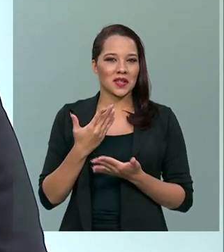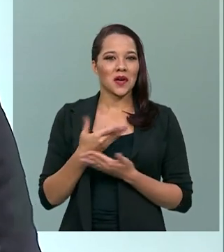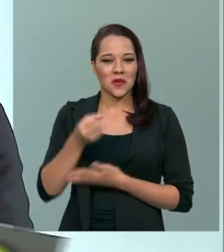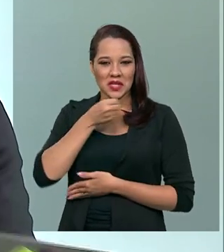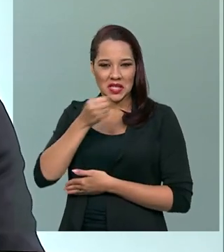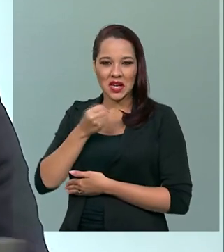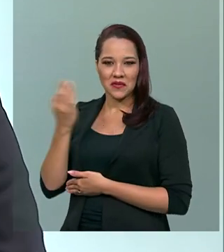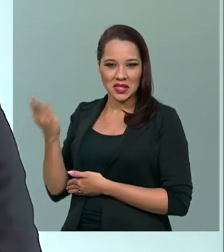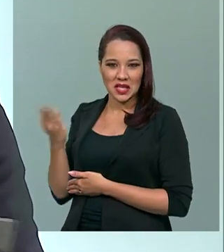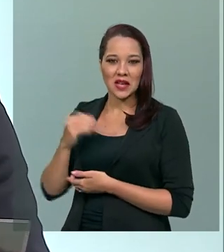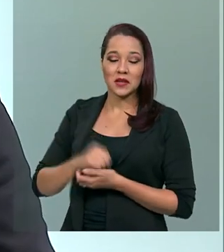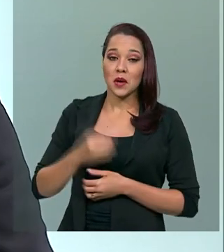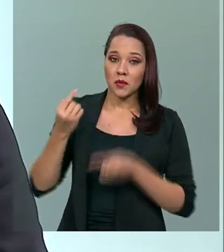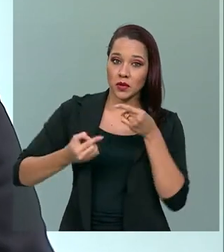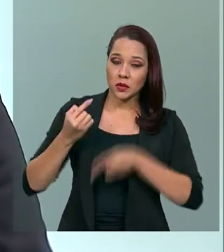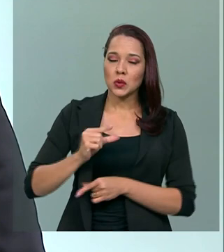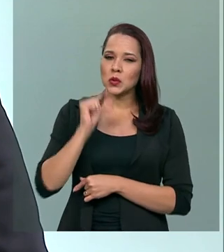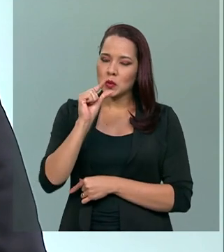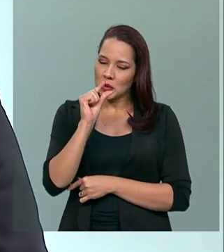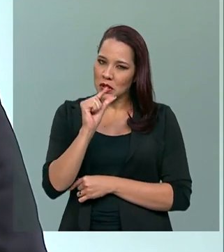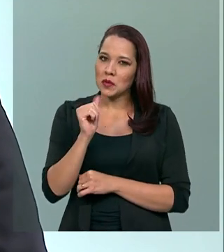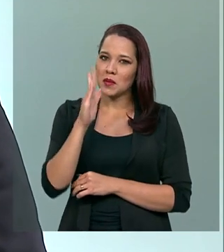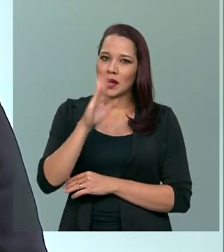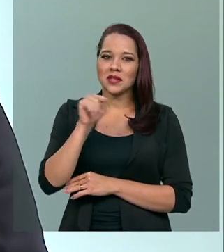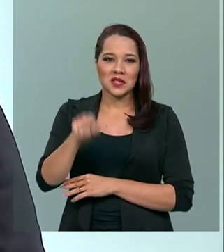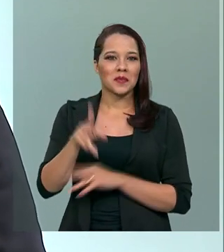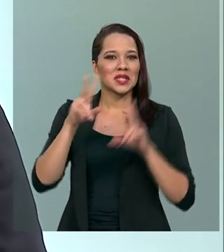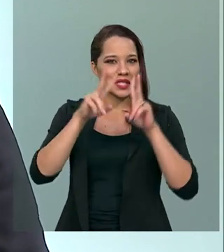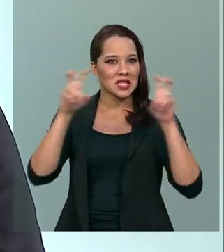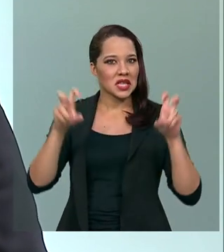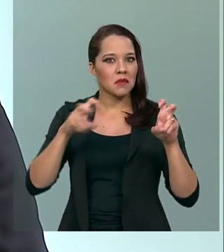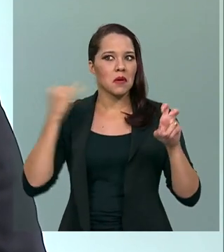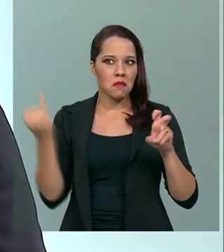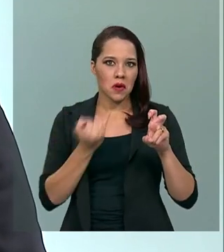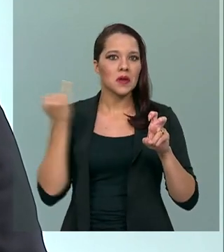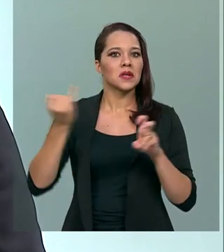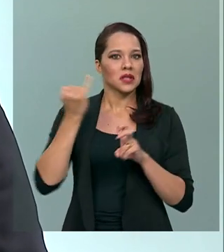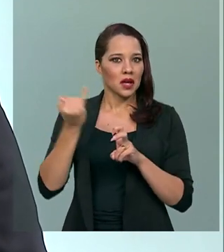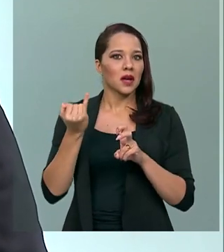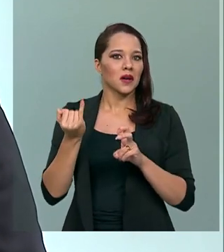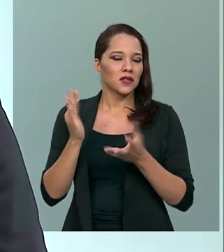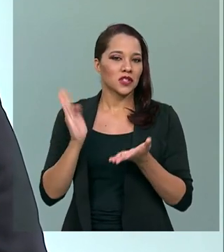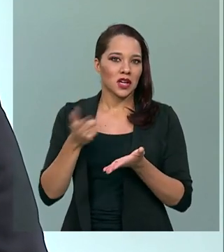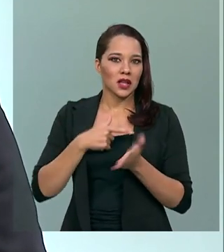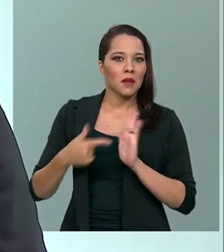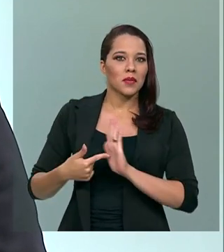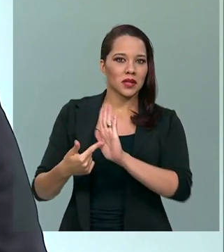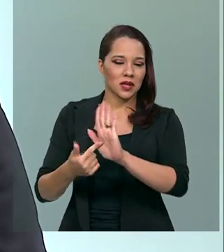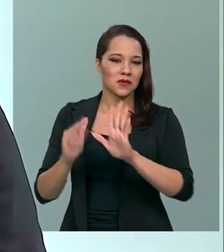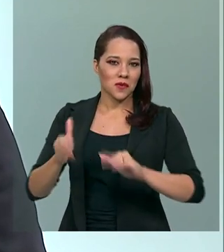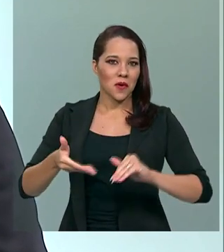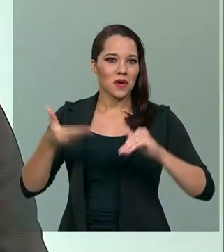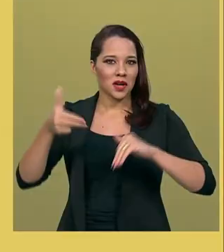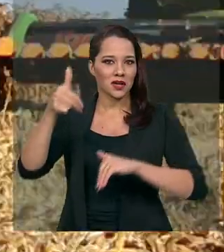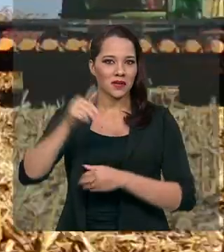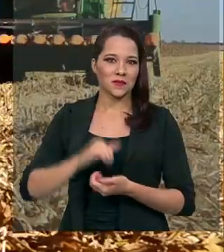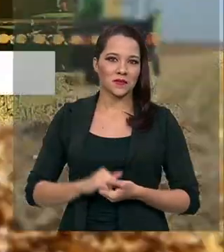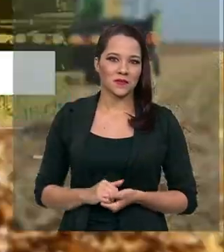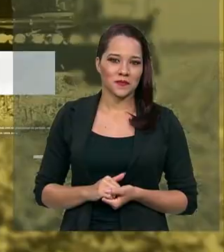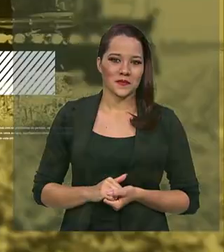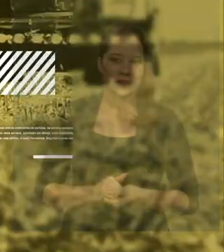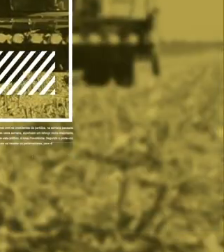entrevistados para discutir um pouquinho mais essa importante reforma que está sendo apresentada no Congresso Nacional.